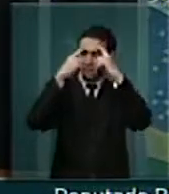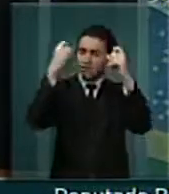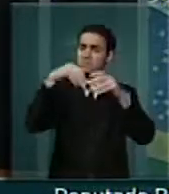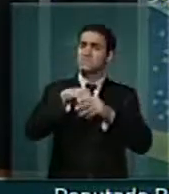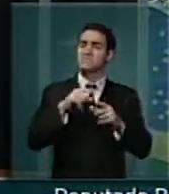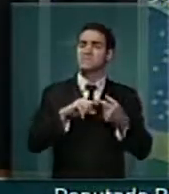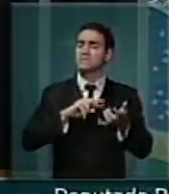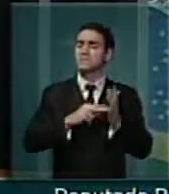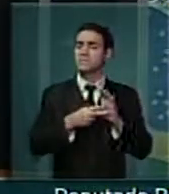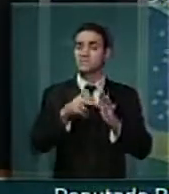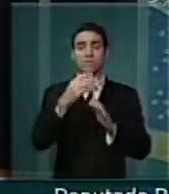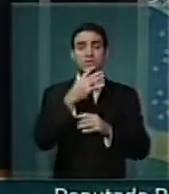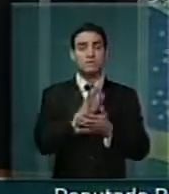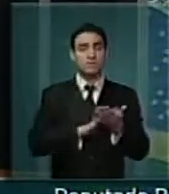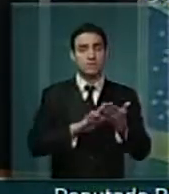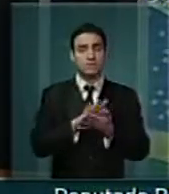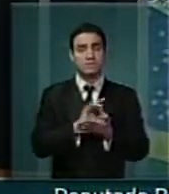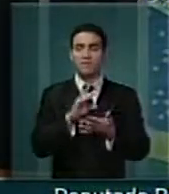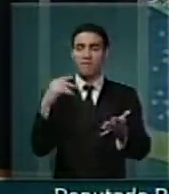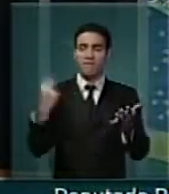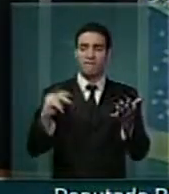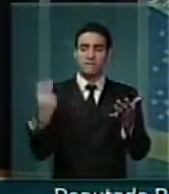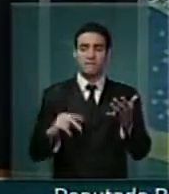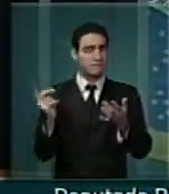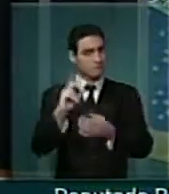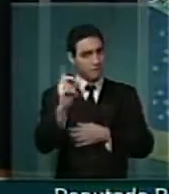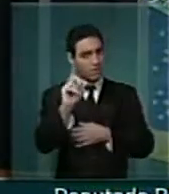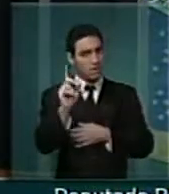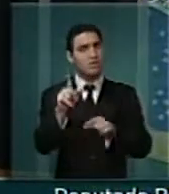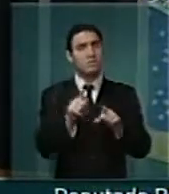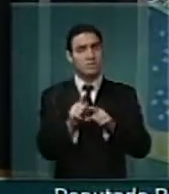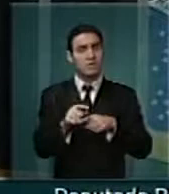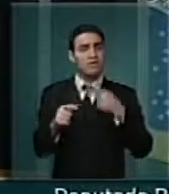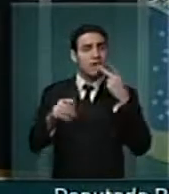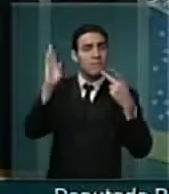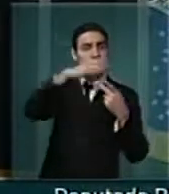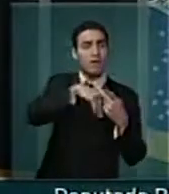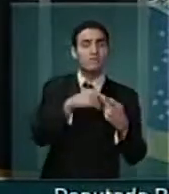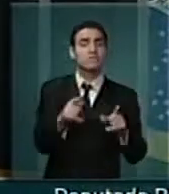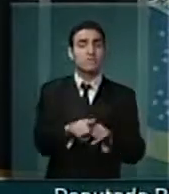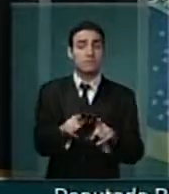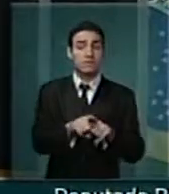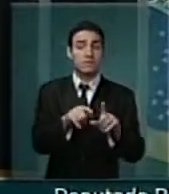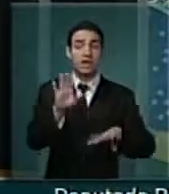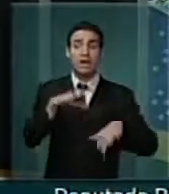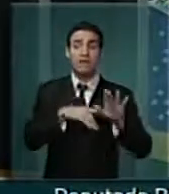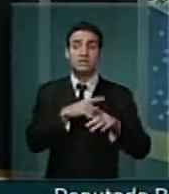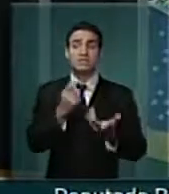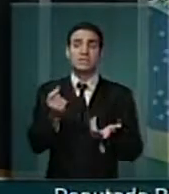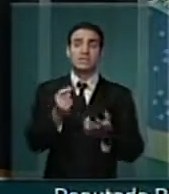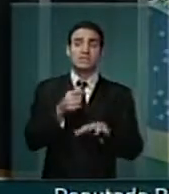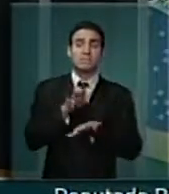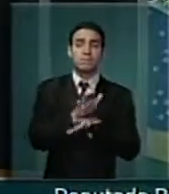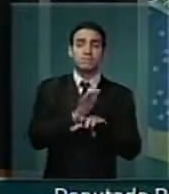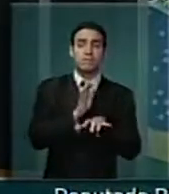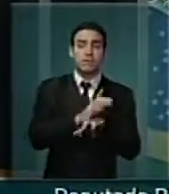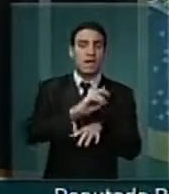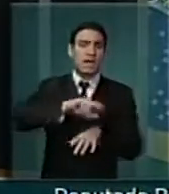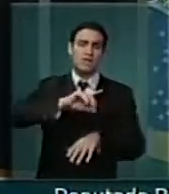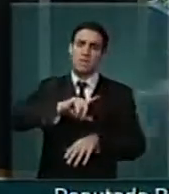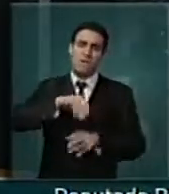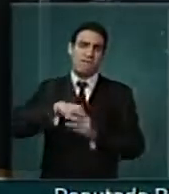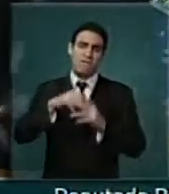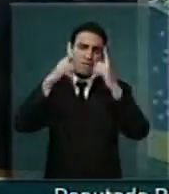ou seja, somente agressão física. Até mesmo a violência sexual não era interpretada como violência doméstica,